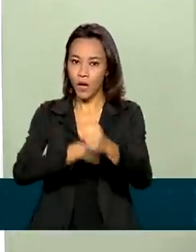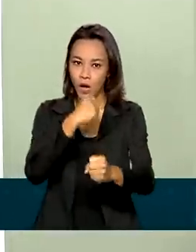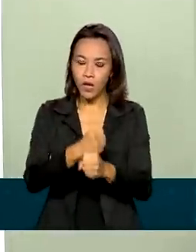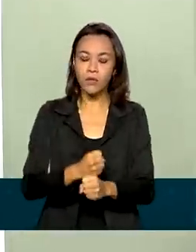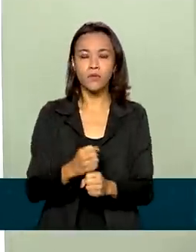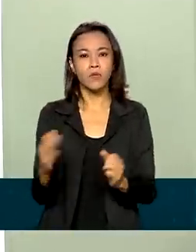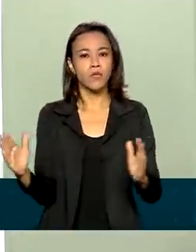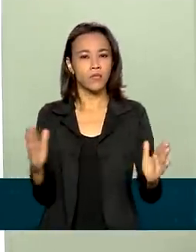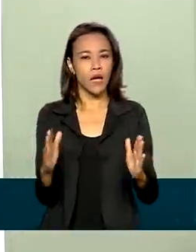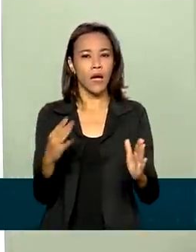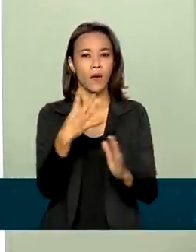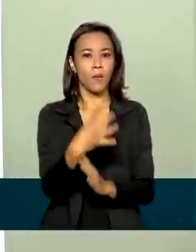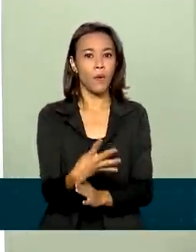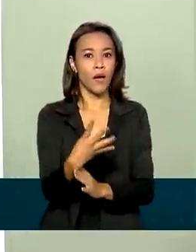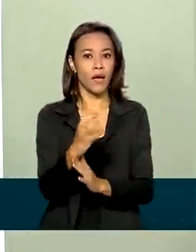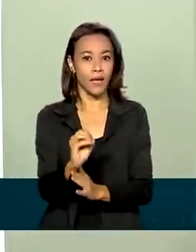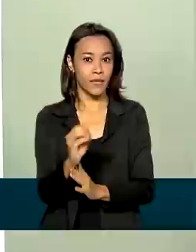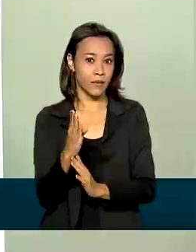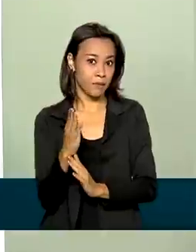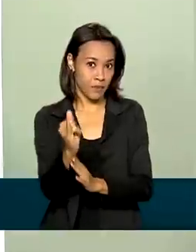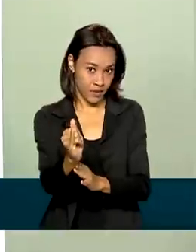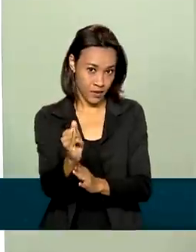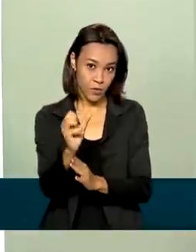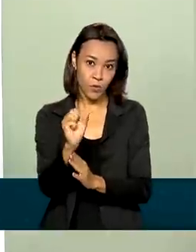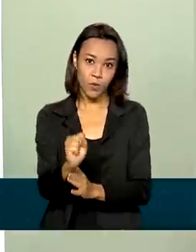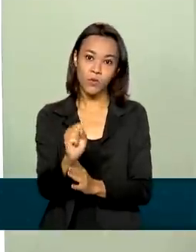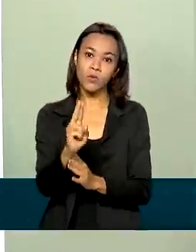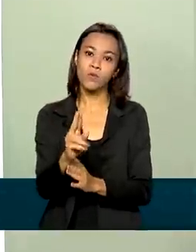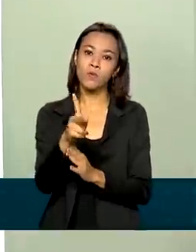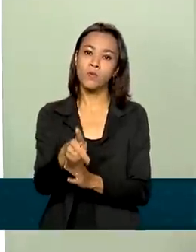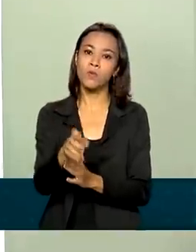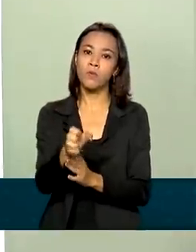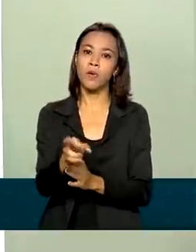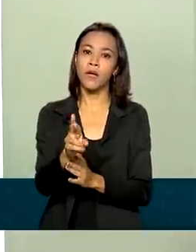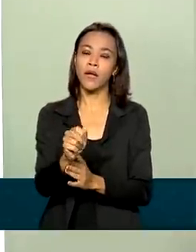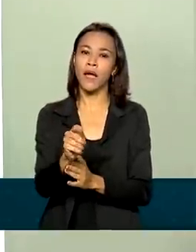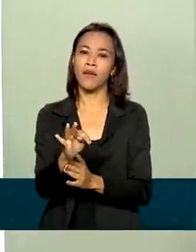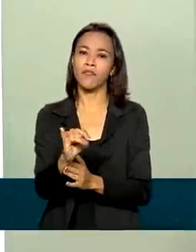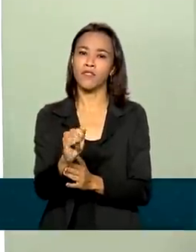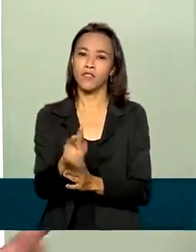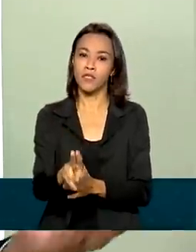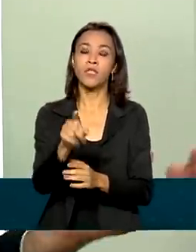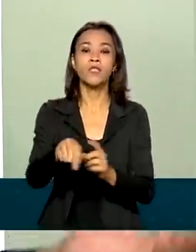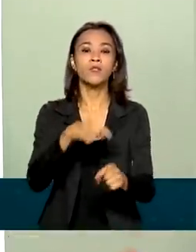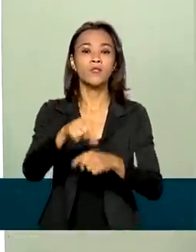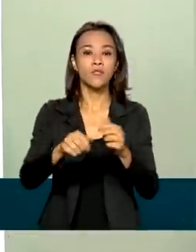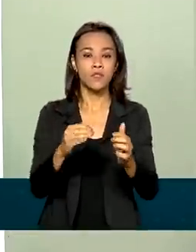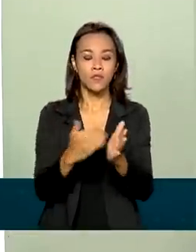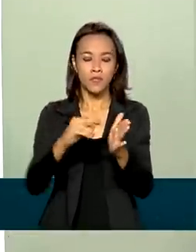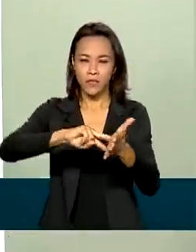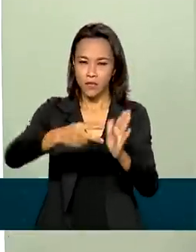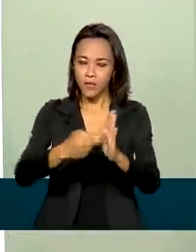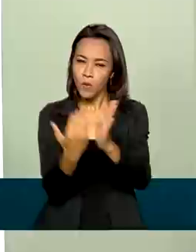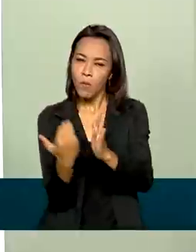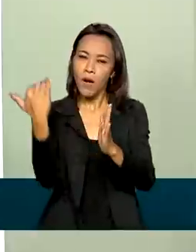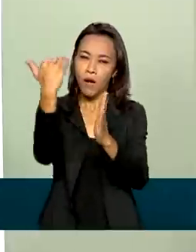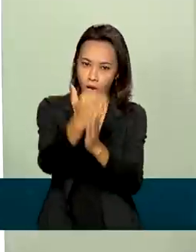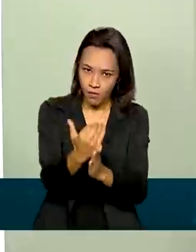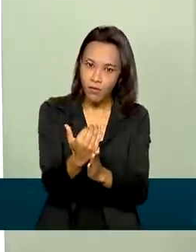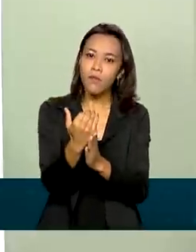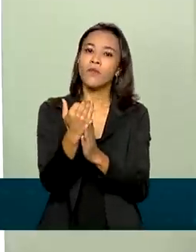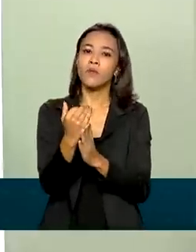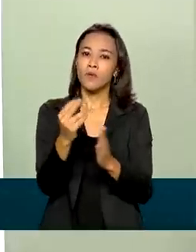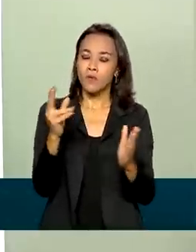48 bilhões de dólares, o que representa uma alta de quase 45% em relação ao mesmo período do ano passado.